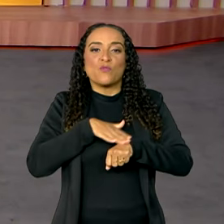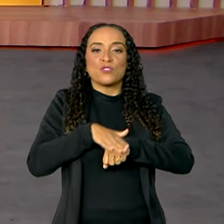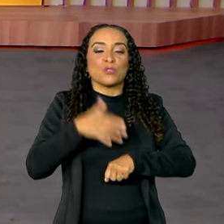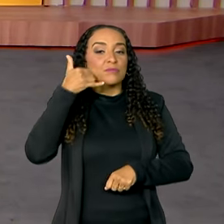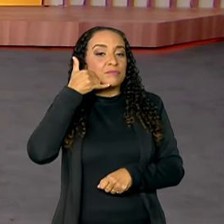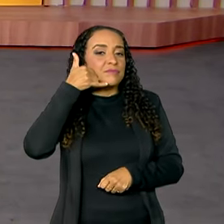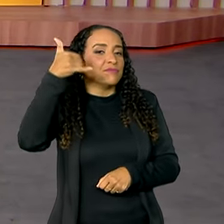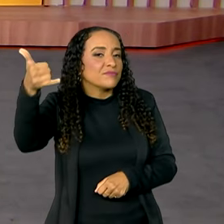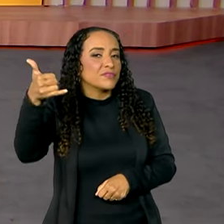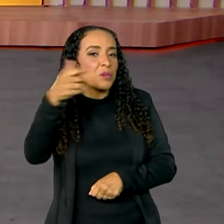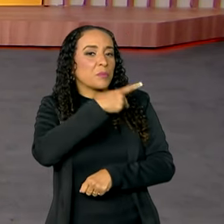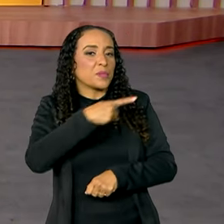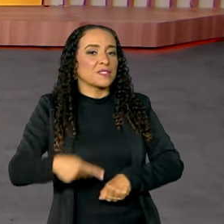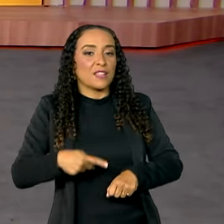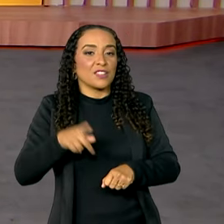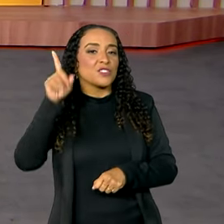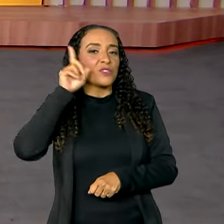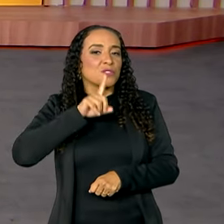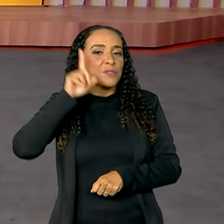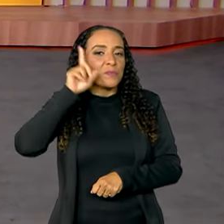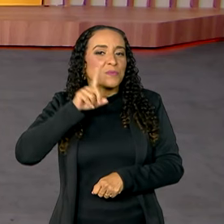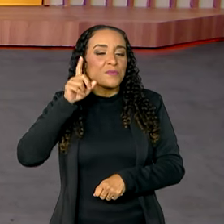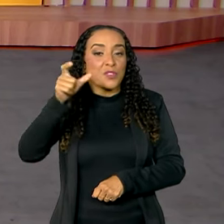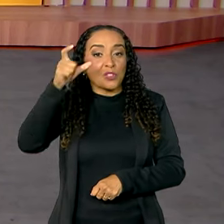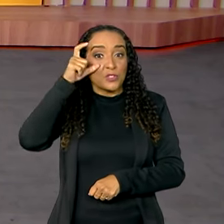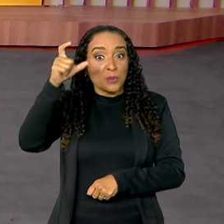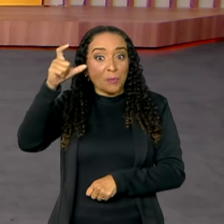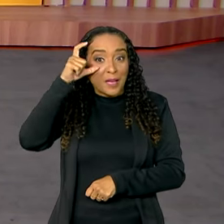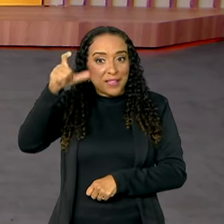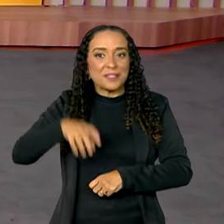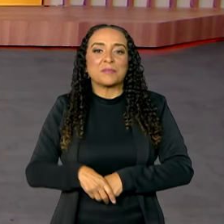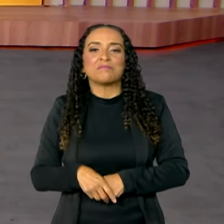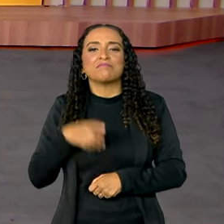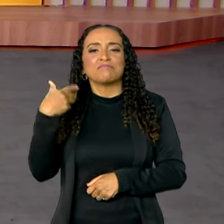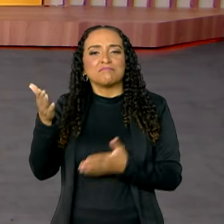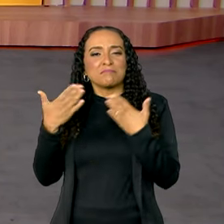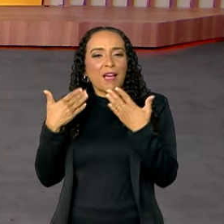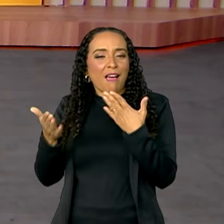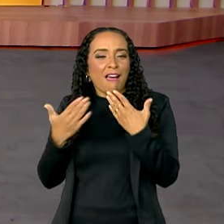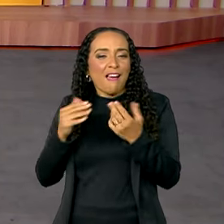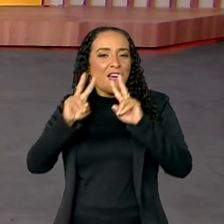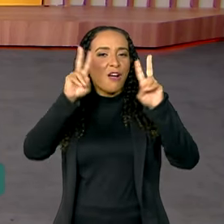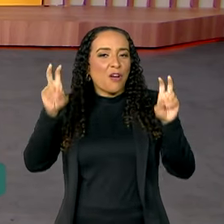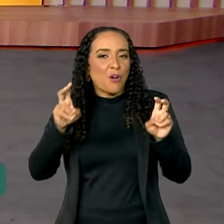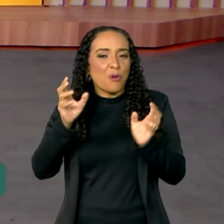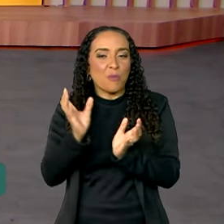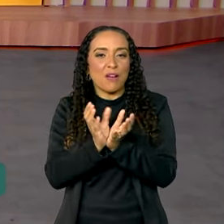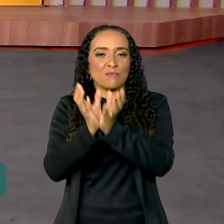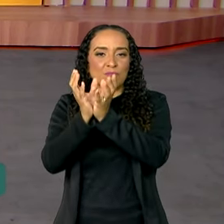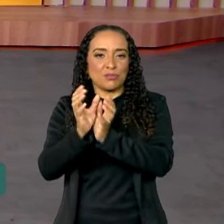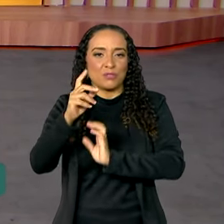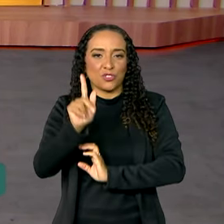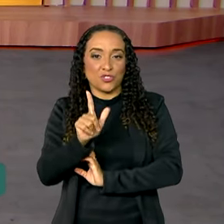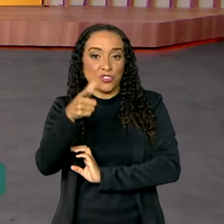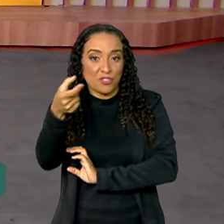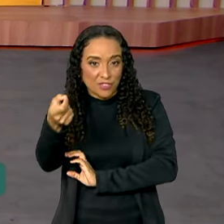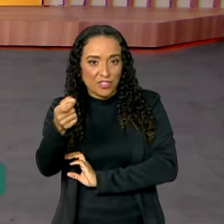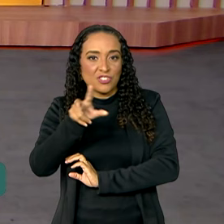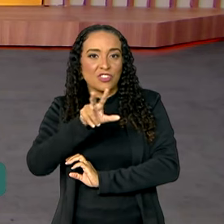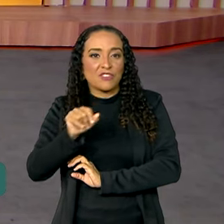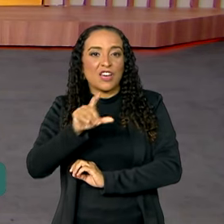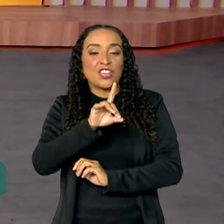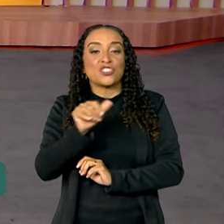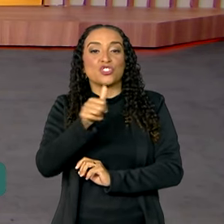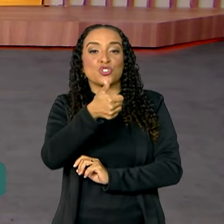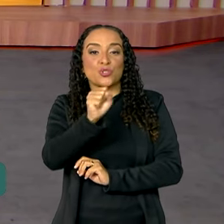conversou por telefone com o presidente norte-americano Joe Biden. Eles falaram sobre a cúpula do G20, que será